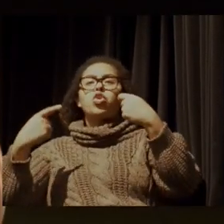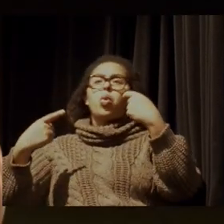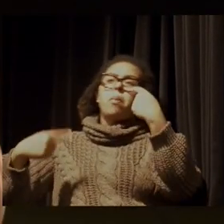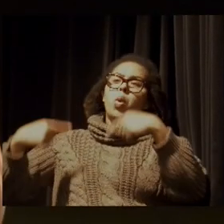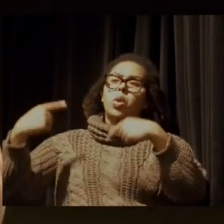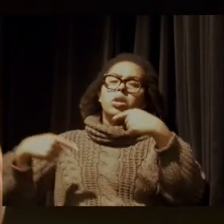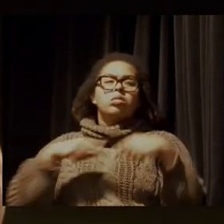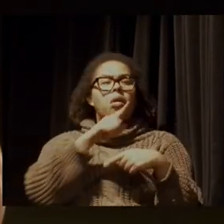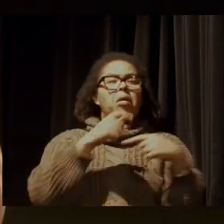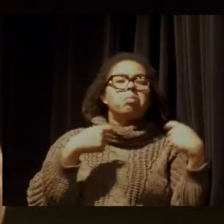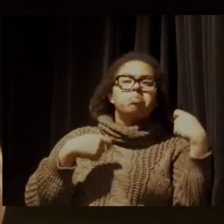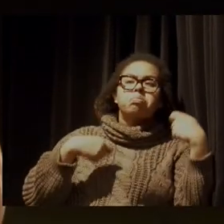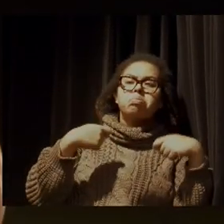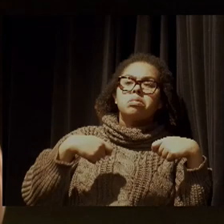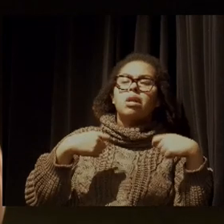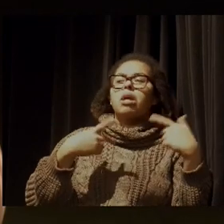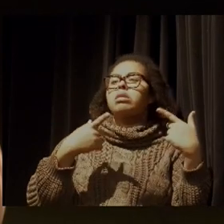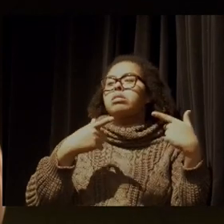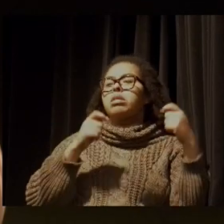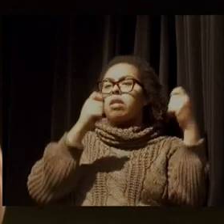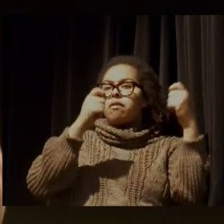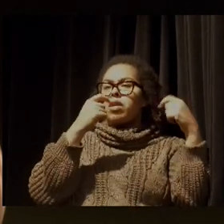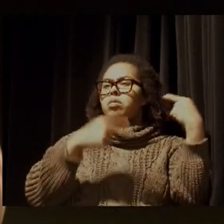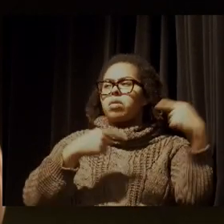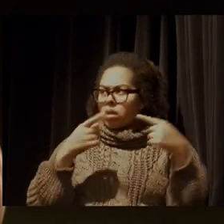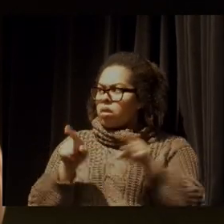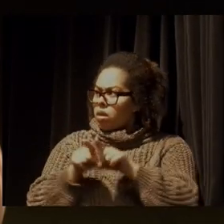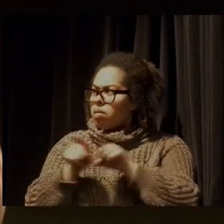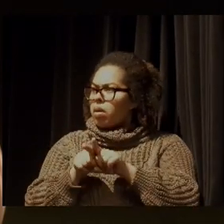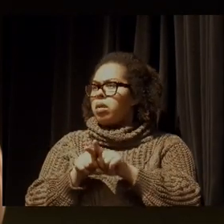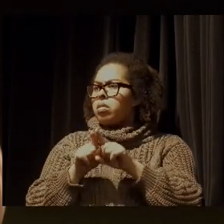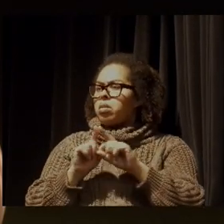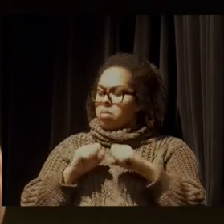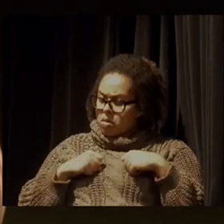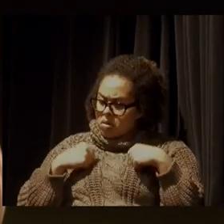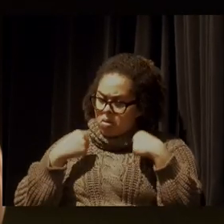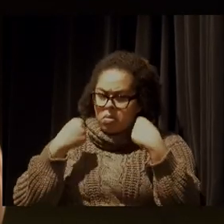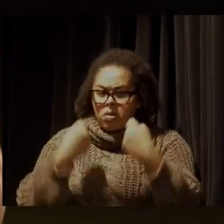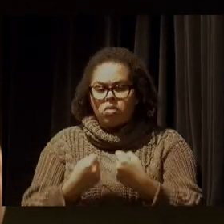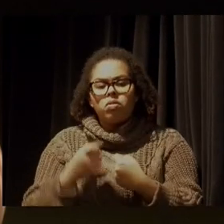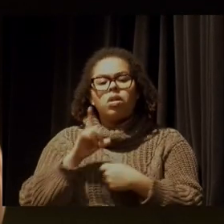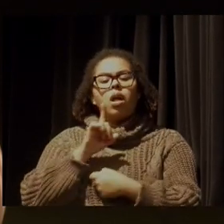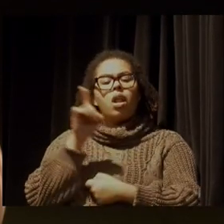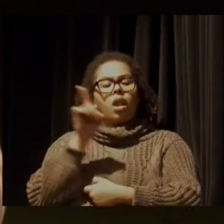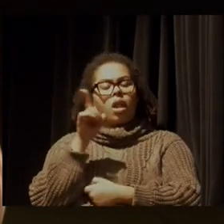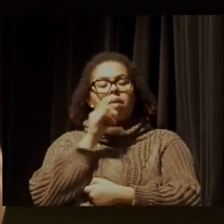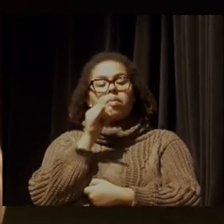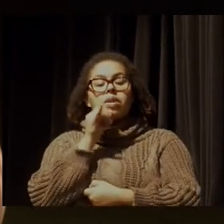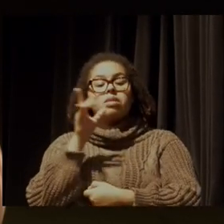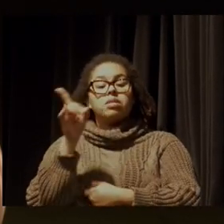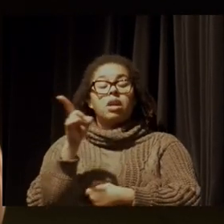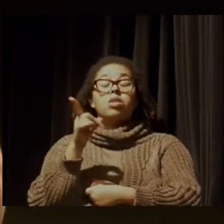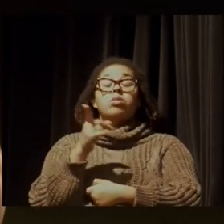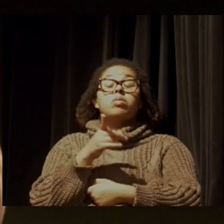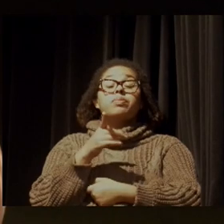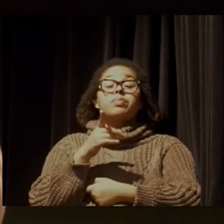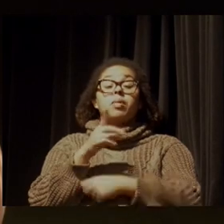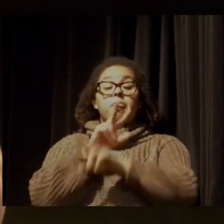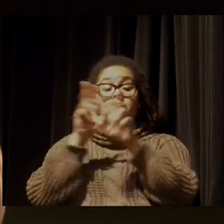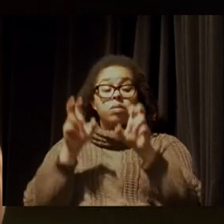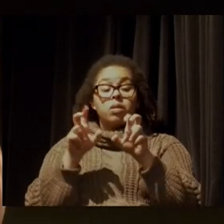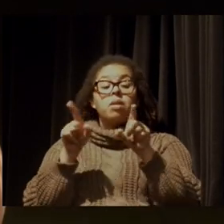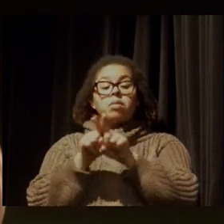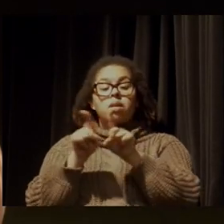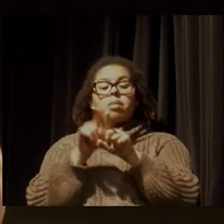Quer dizer, não tinha a passeata gay aqui em São Paulo que punha 500, 600 mil pessoas?